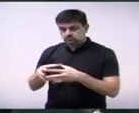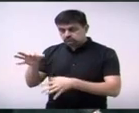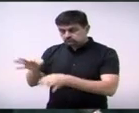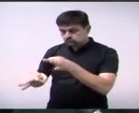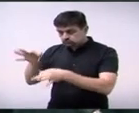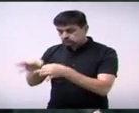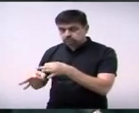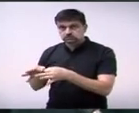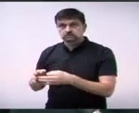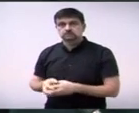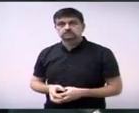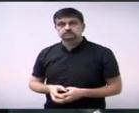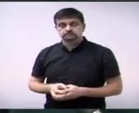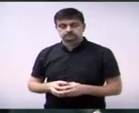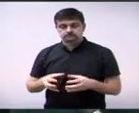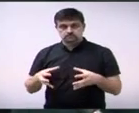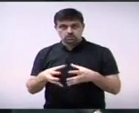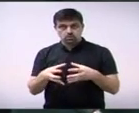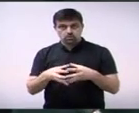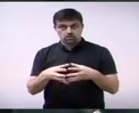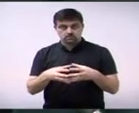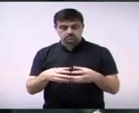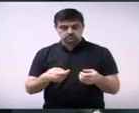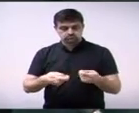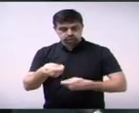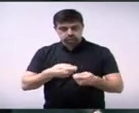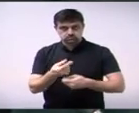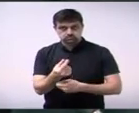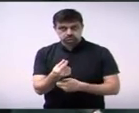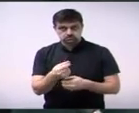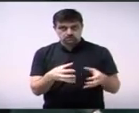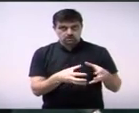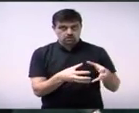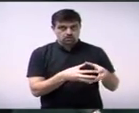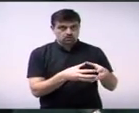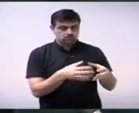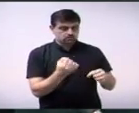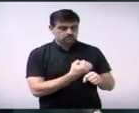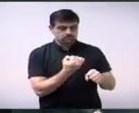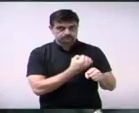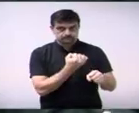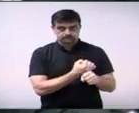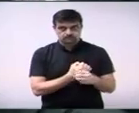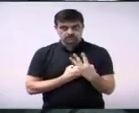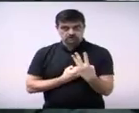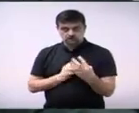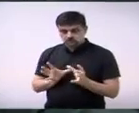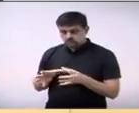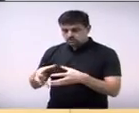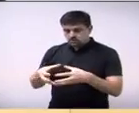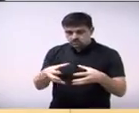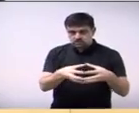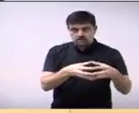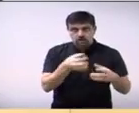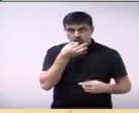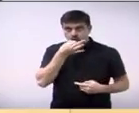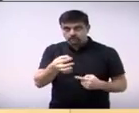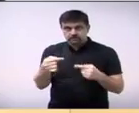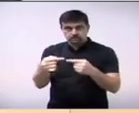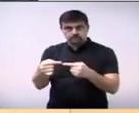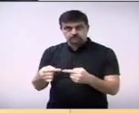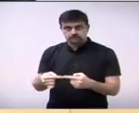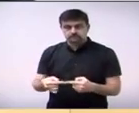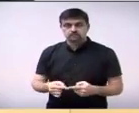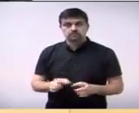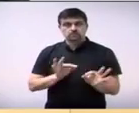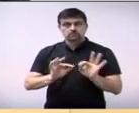Justiça, 63 da Comissão de Finanças, 68 da Comissão de Obras Favoráveis. Em discussão, projeto de lei